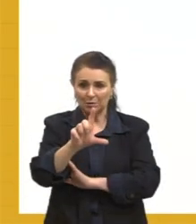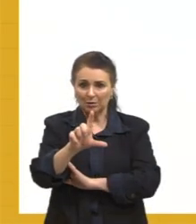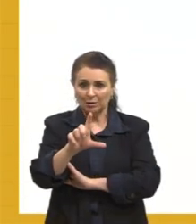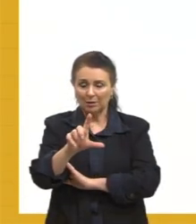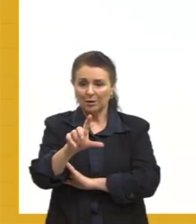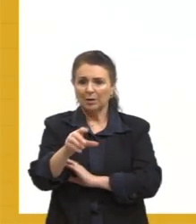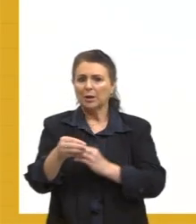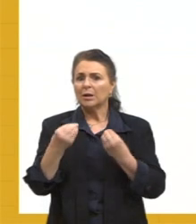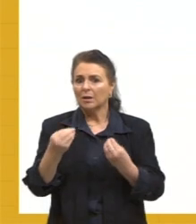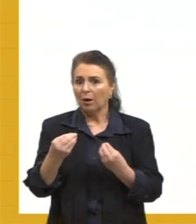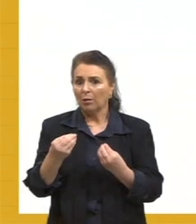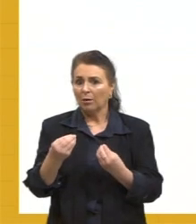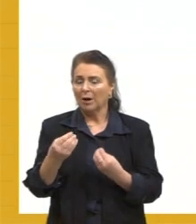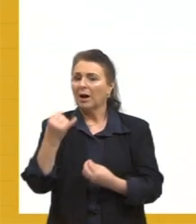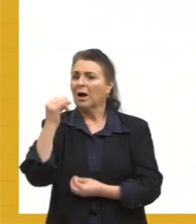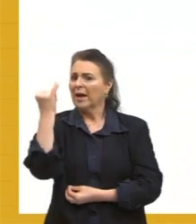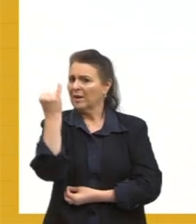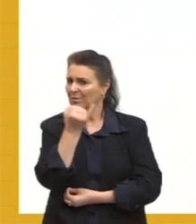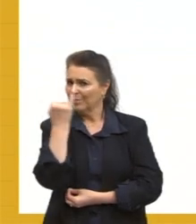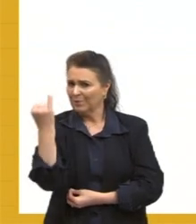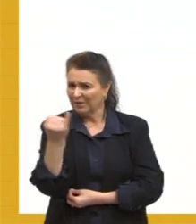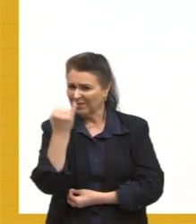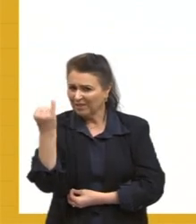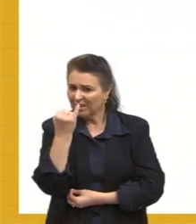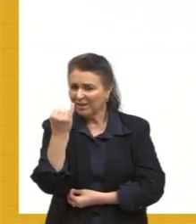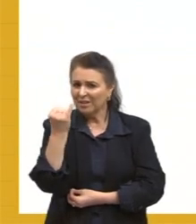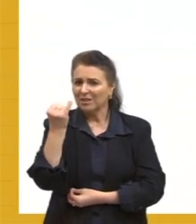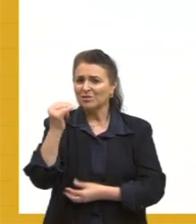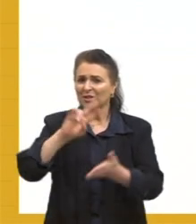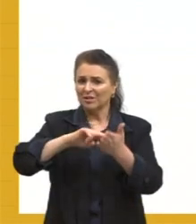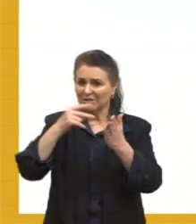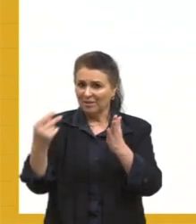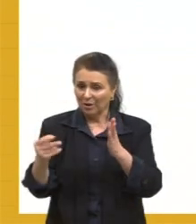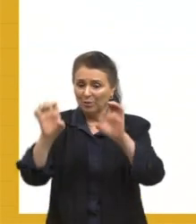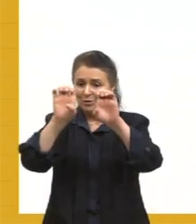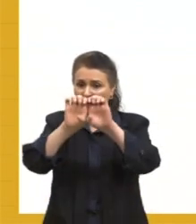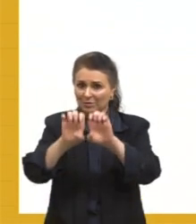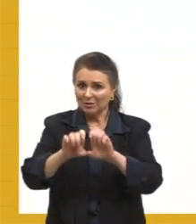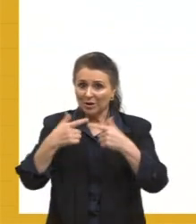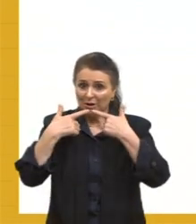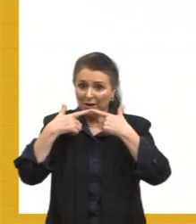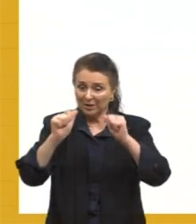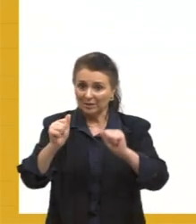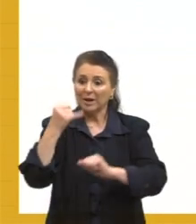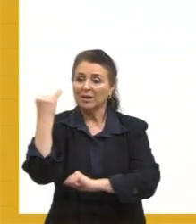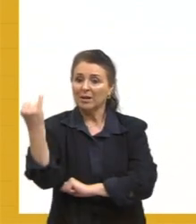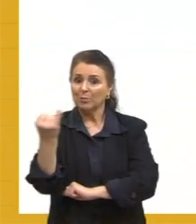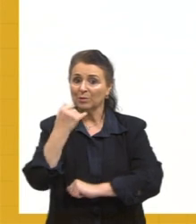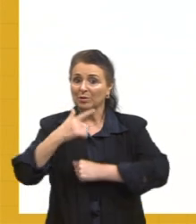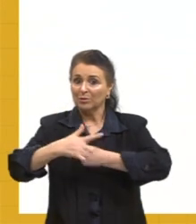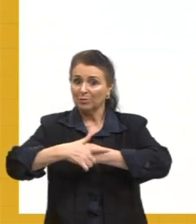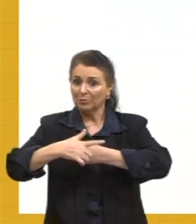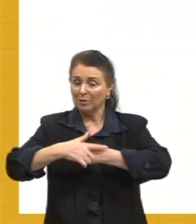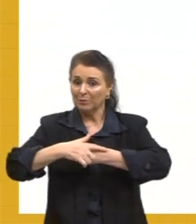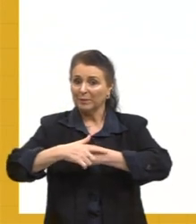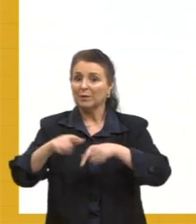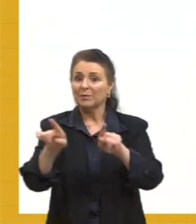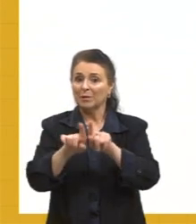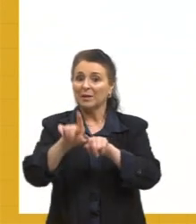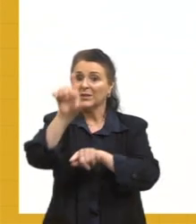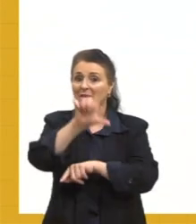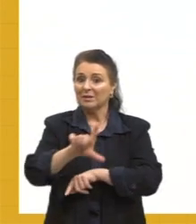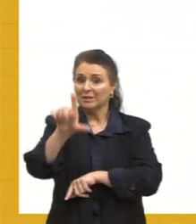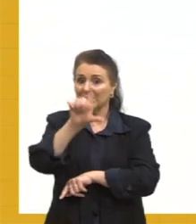importância da tradução na evolução da estruturação das línguas, bem como a relevância de seu papel na formação das literaturas